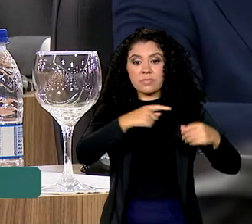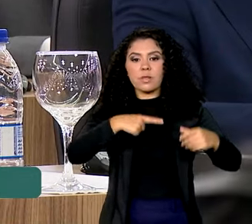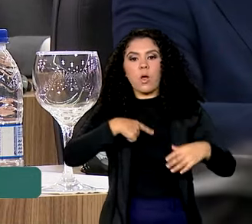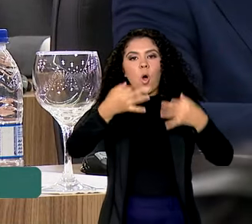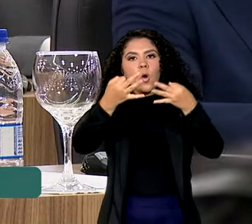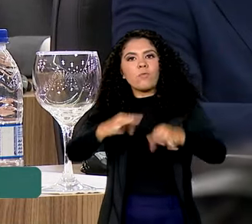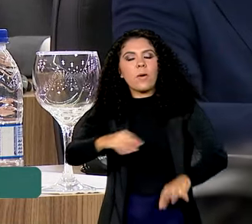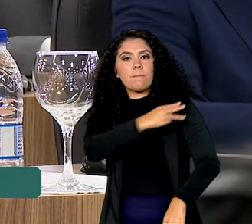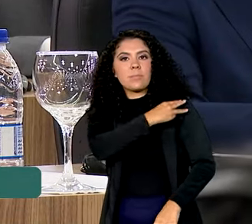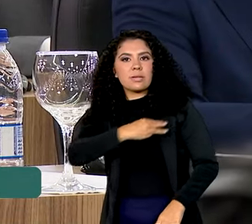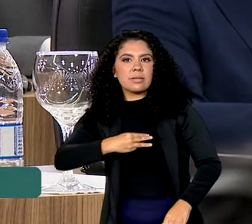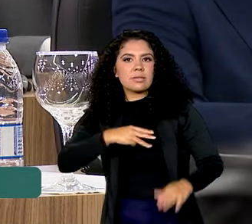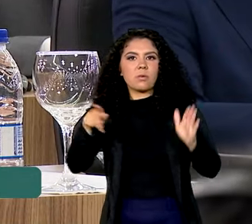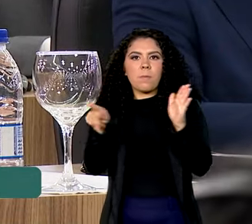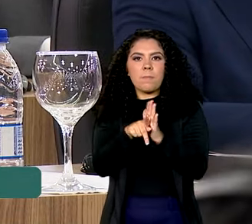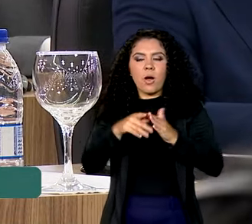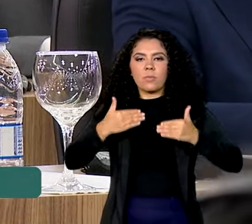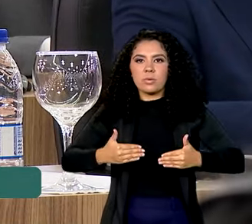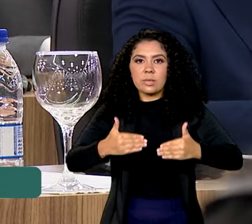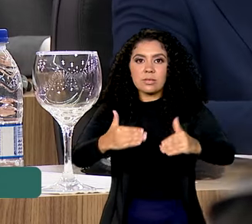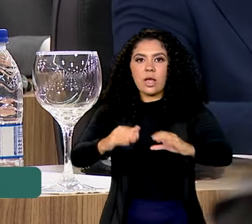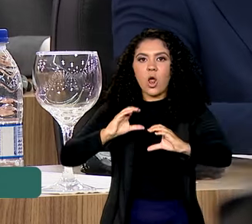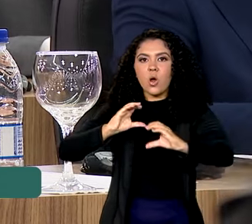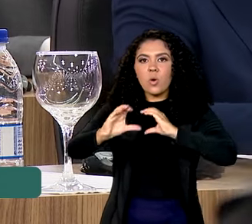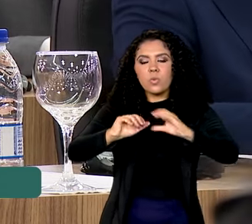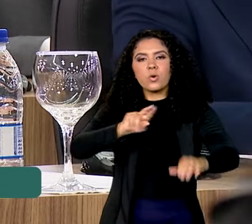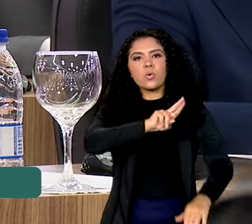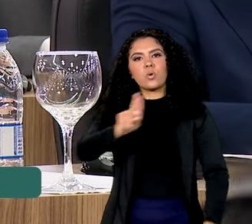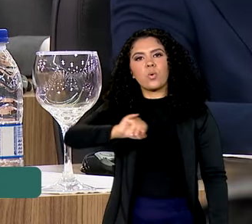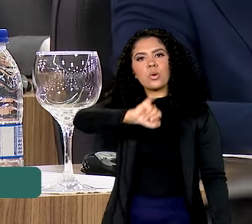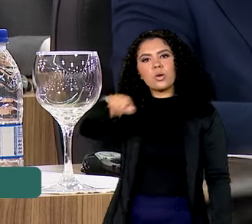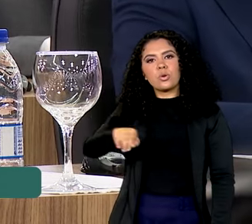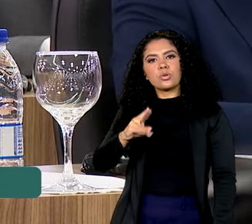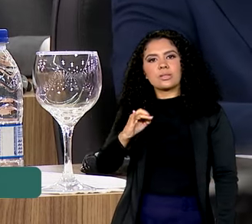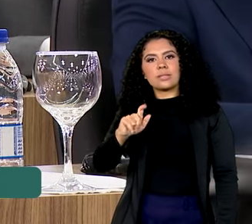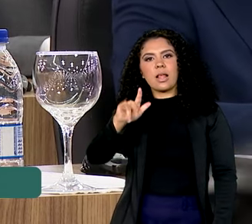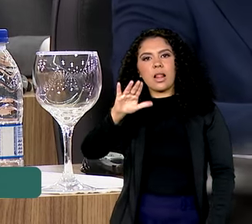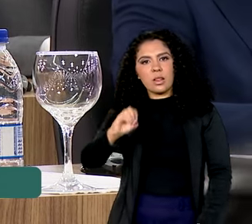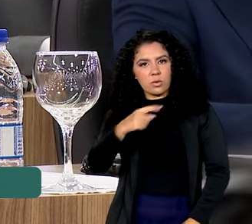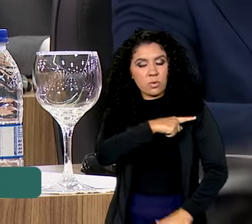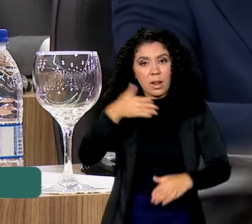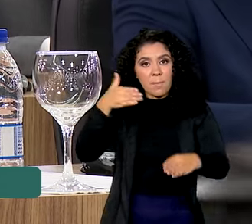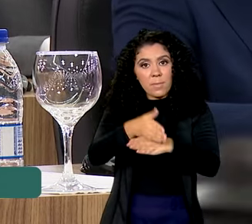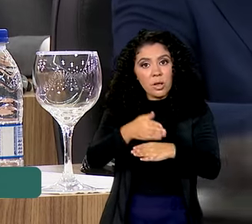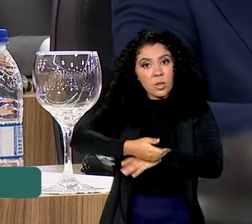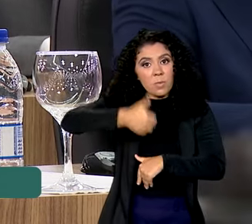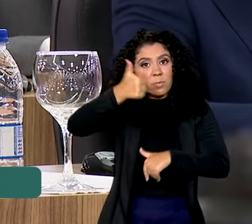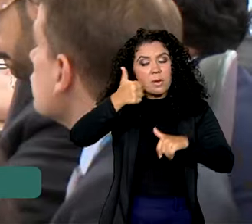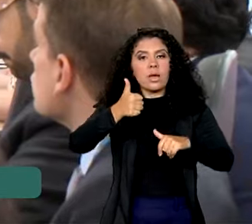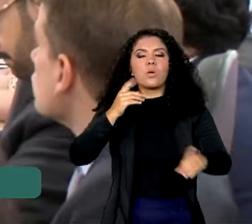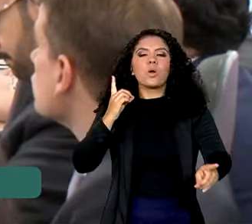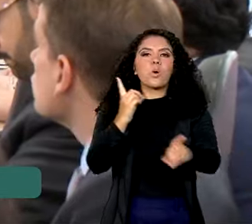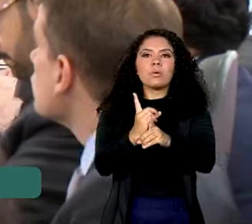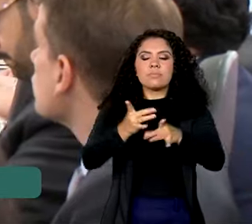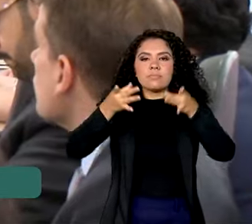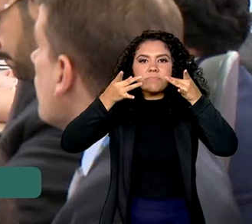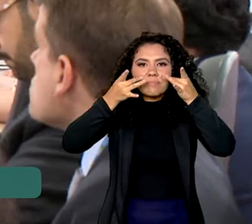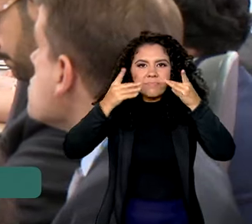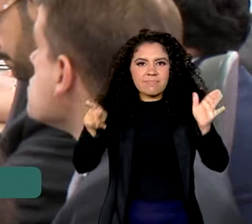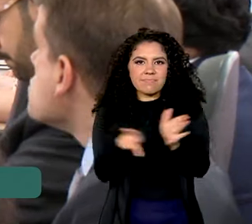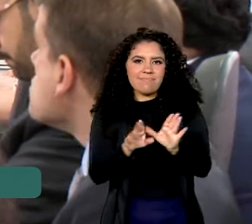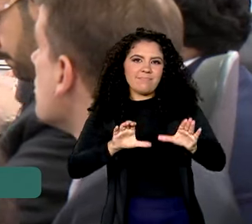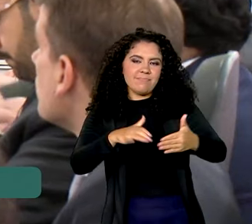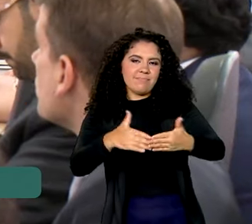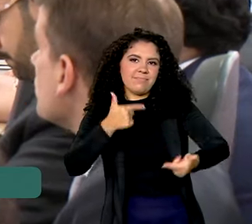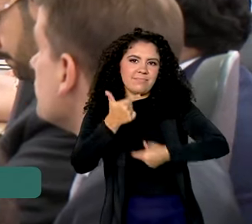ministro das Comunicações, Juscelino Filho, que participou do primeiro encontro presencial do Grupo de